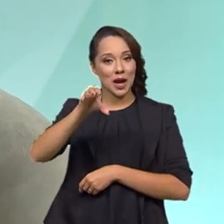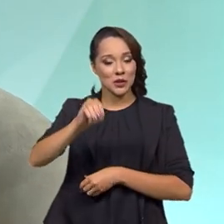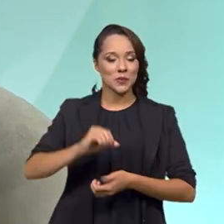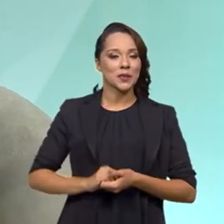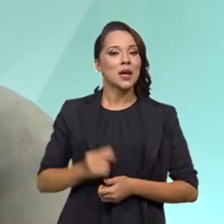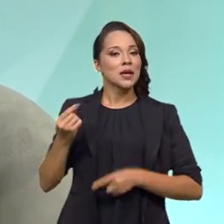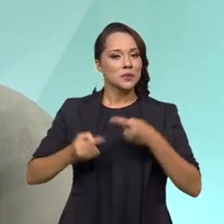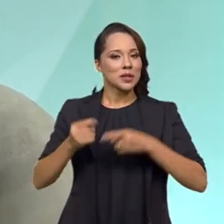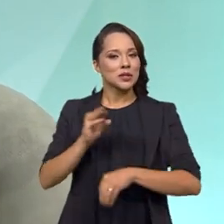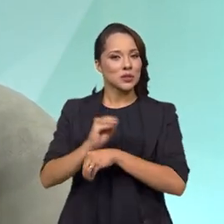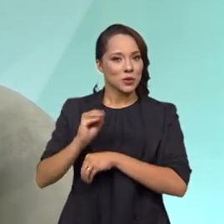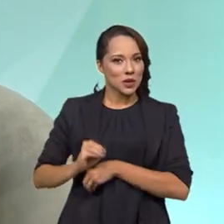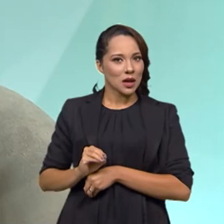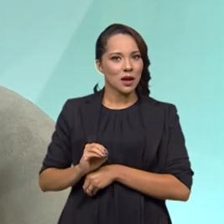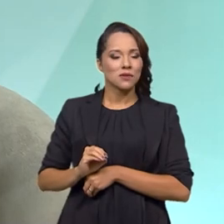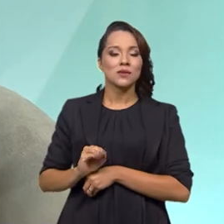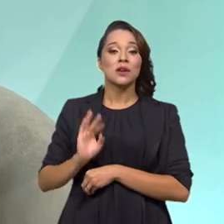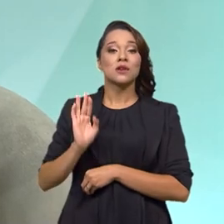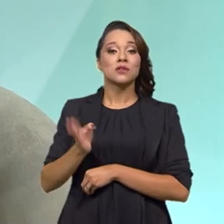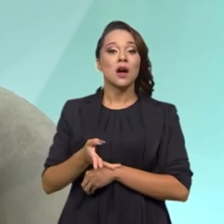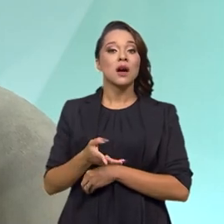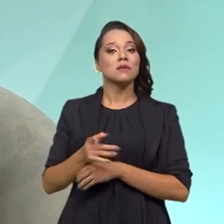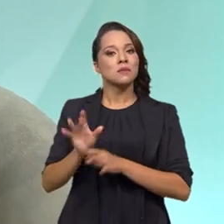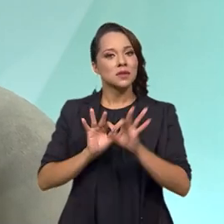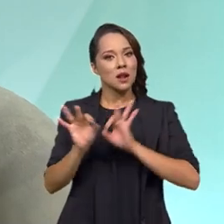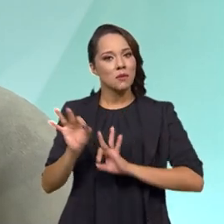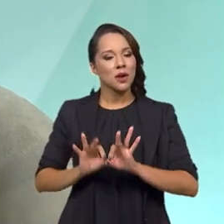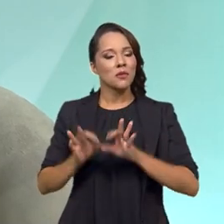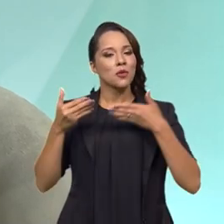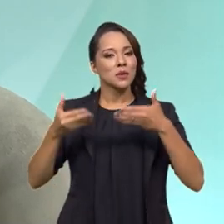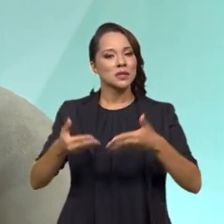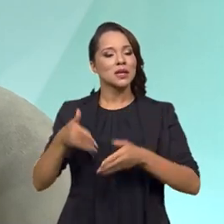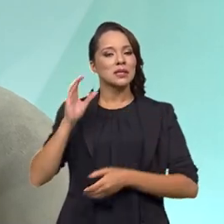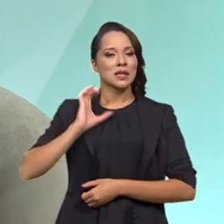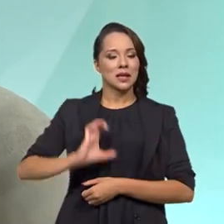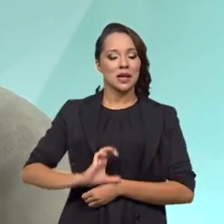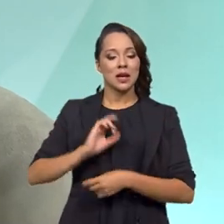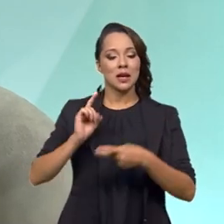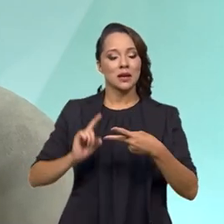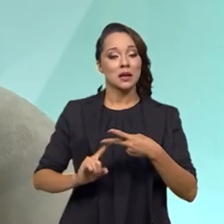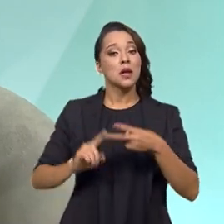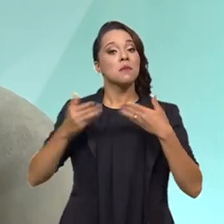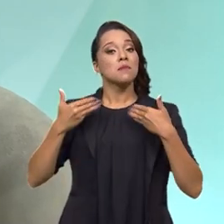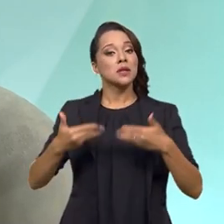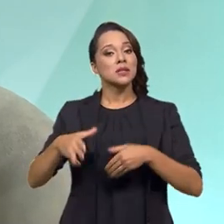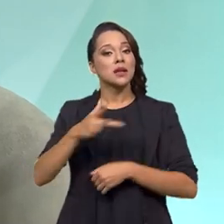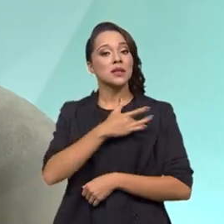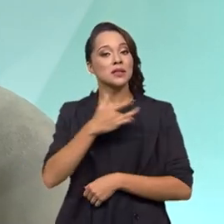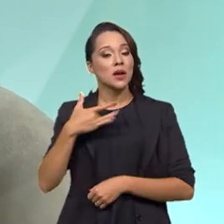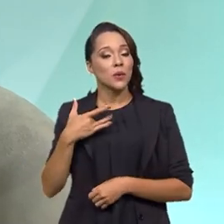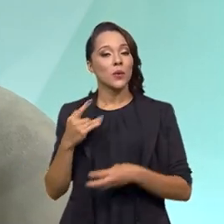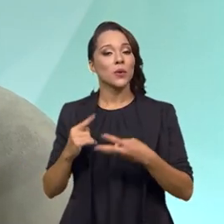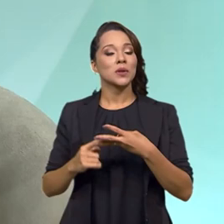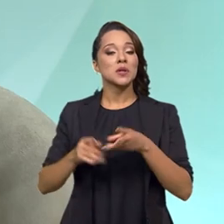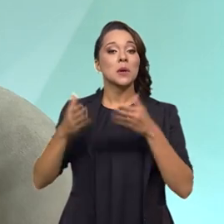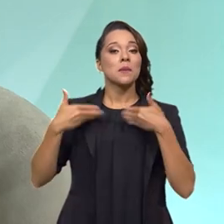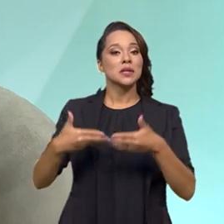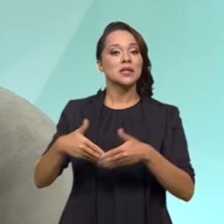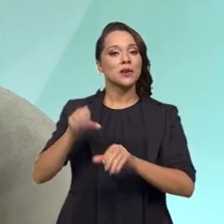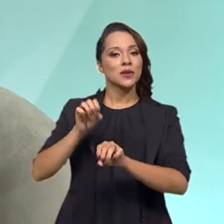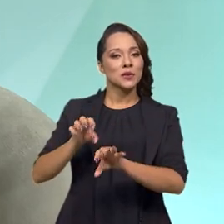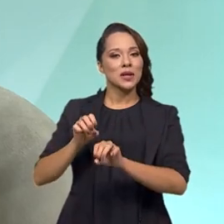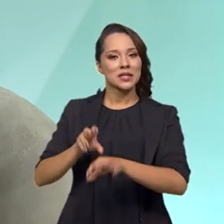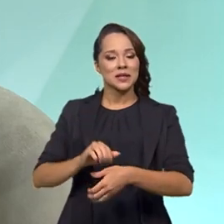Essa política de cuidados foi e está sendo construída com o Ministério da Cidadania, o Ministério da Saúde, o Ministério da